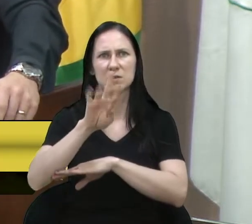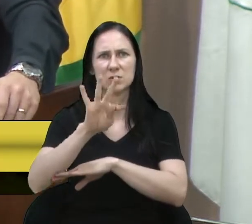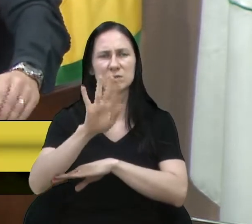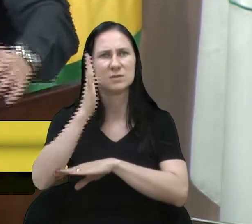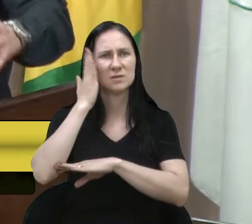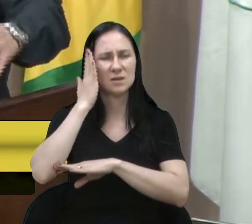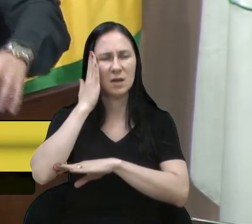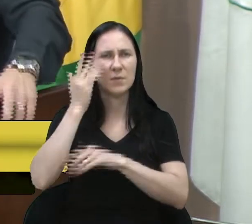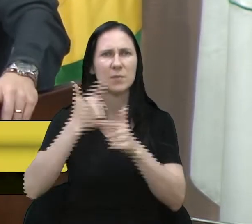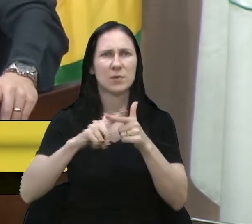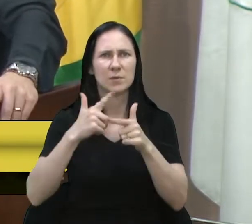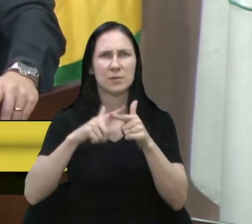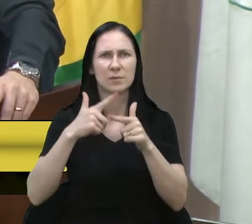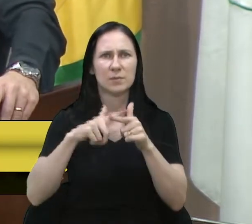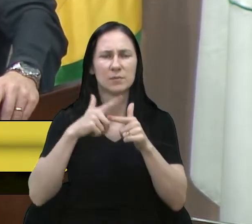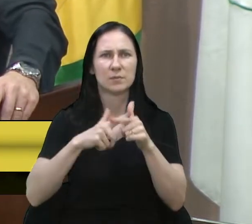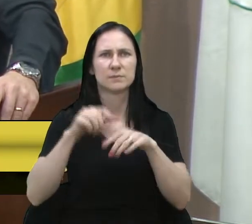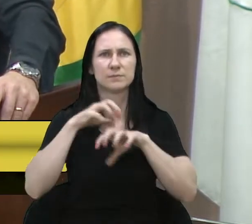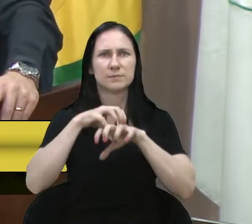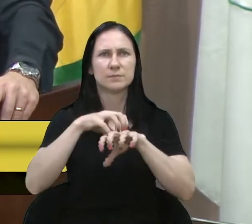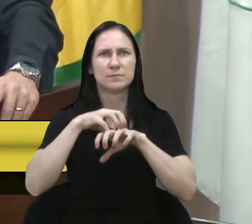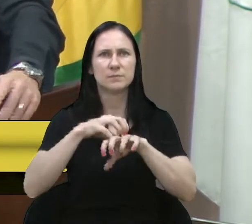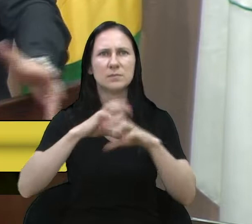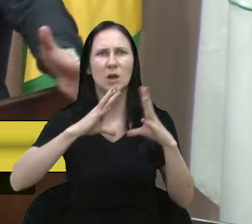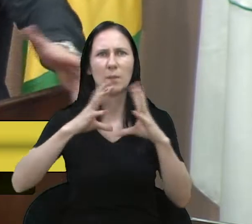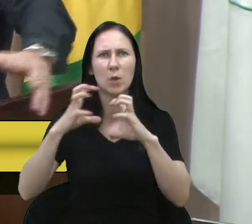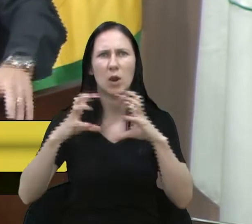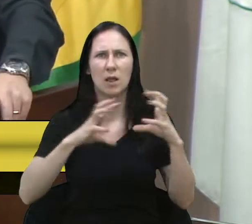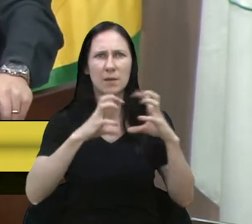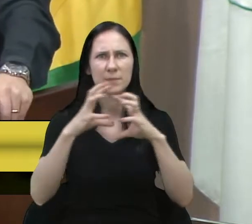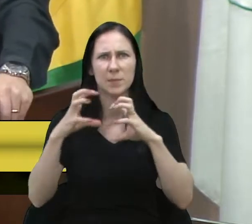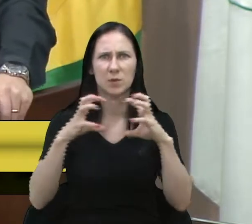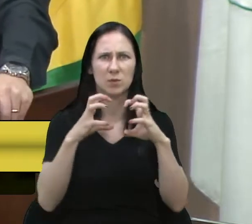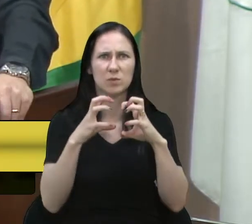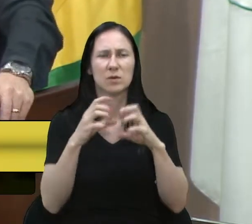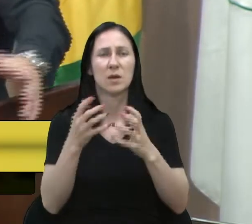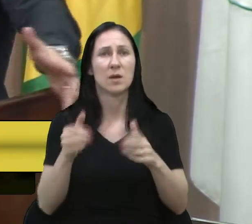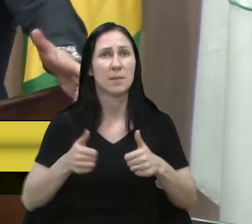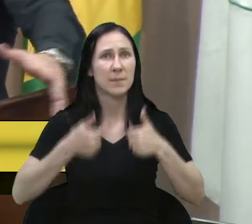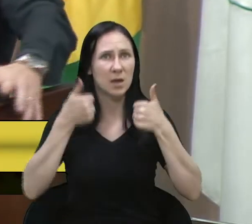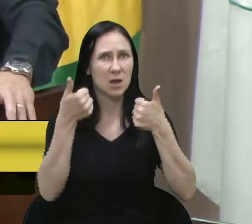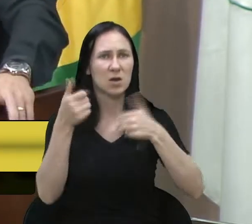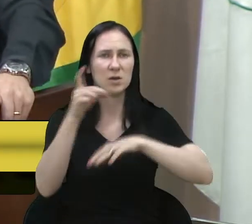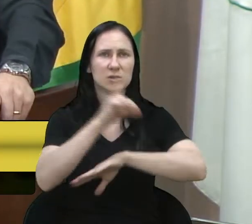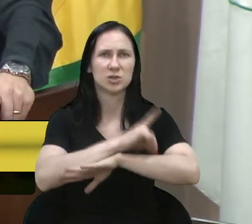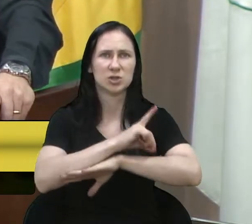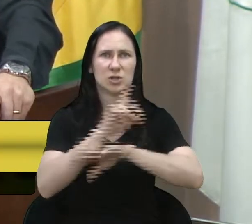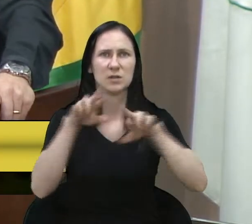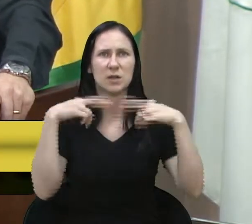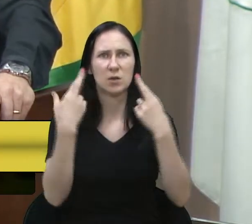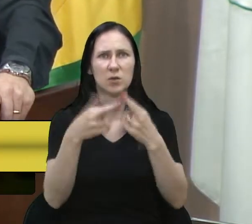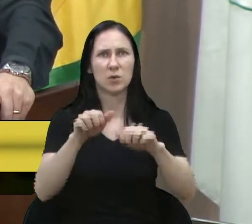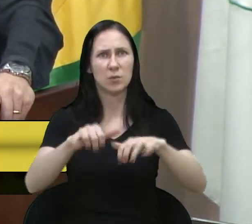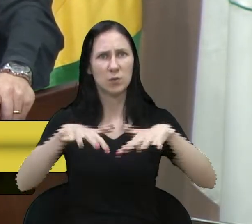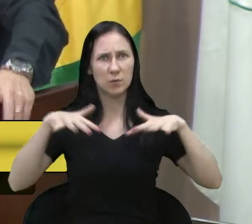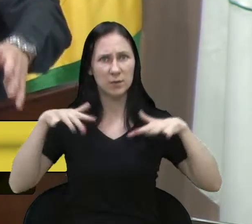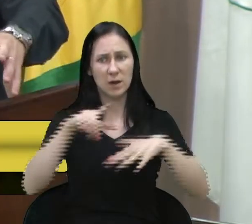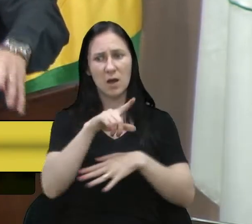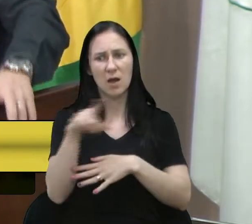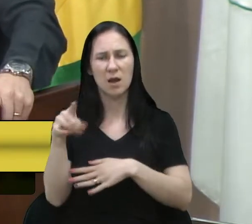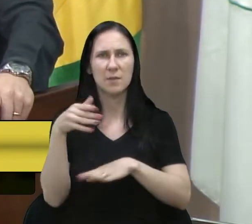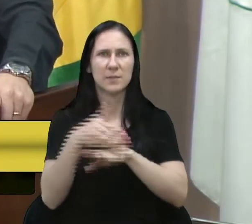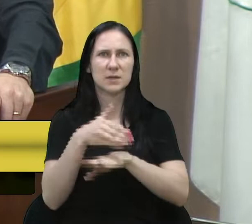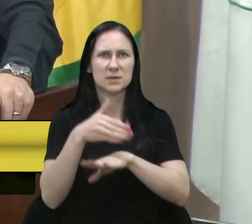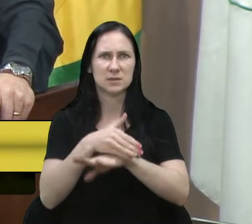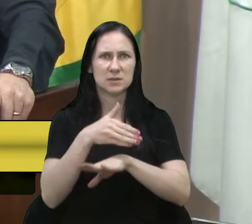transporte público, um assunto polêmico, e nada melhor que nesta data, na audiência pública, eles estejam presentes, junto